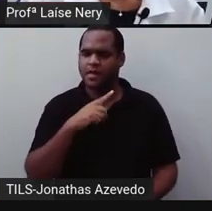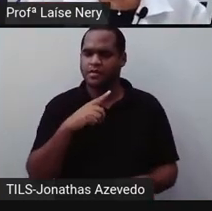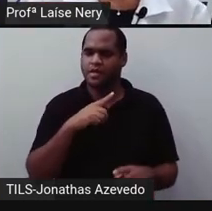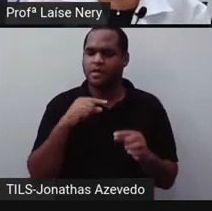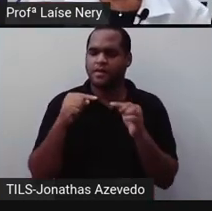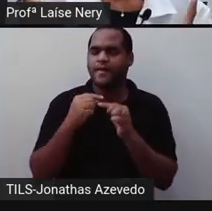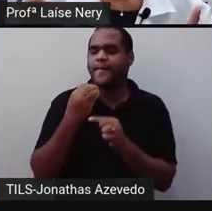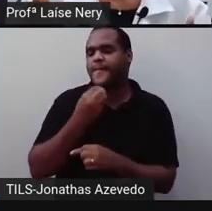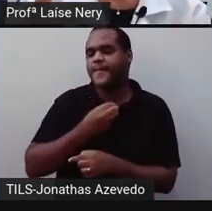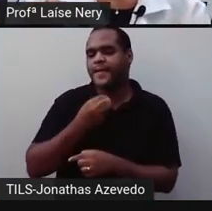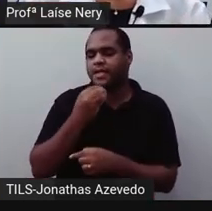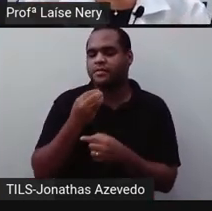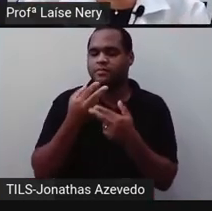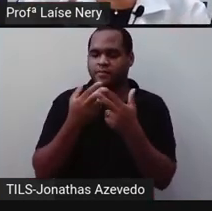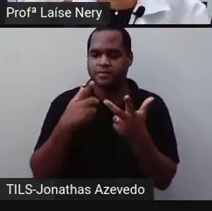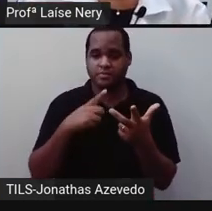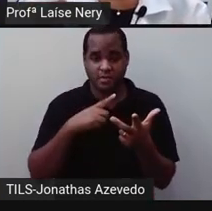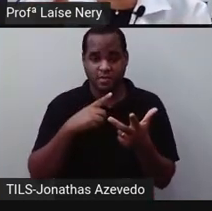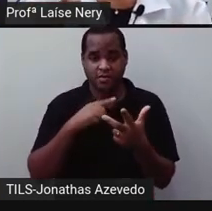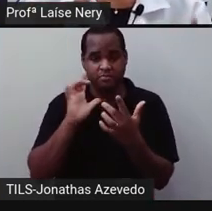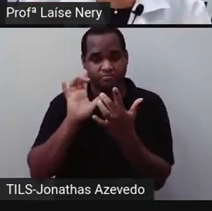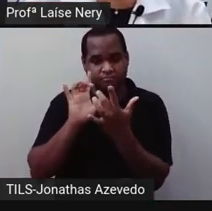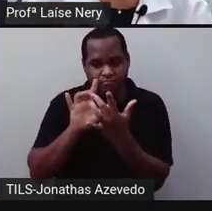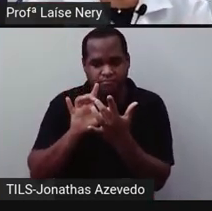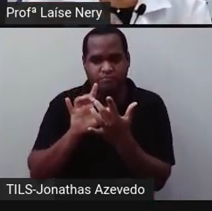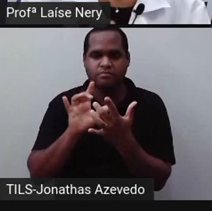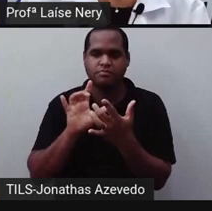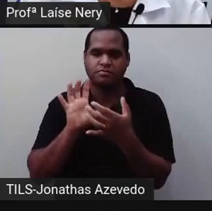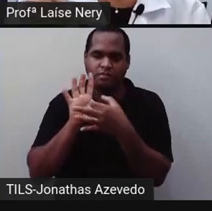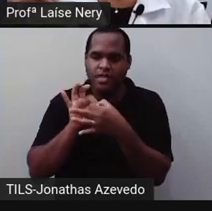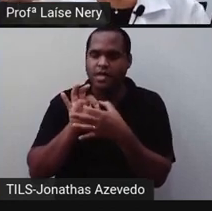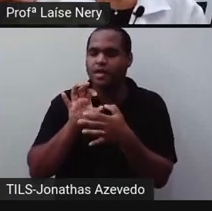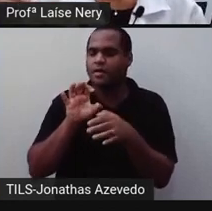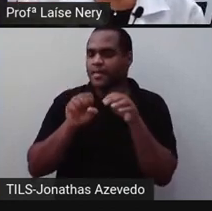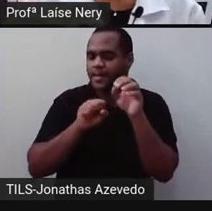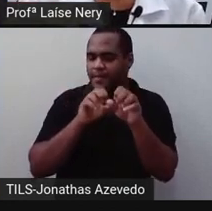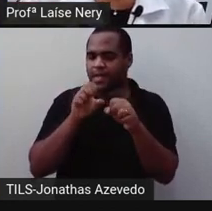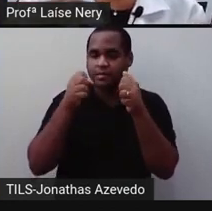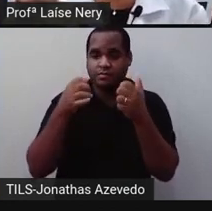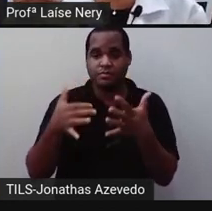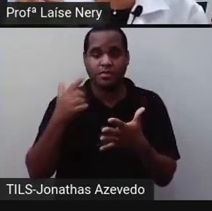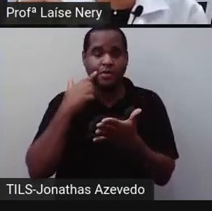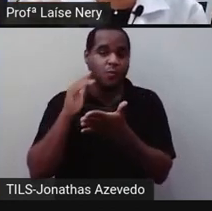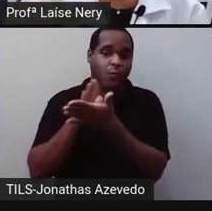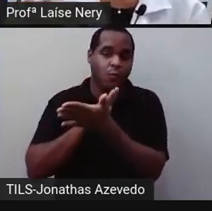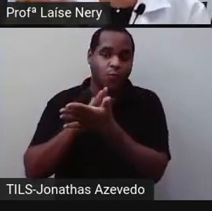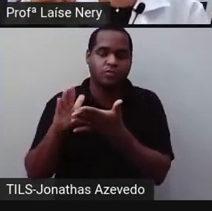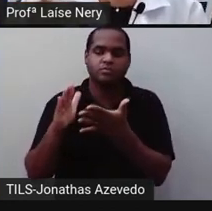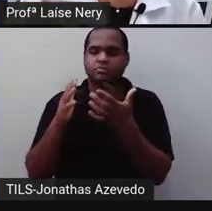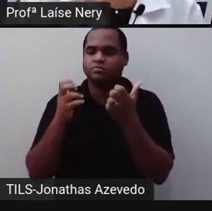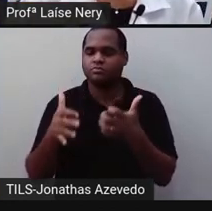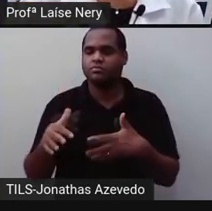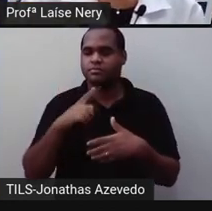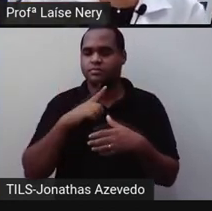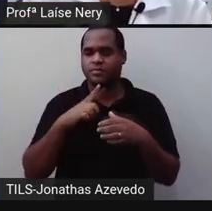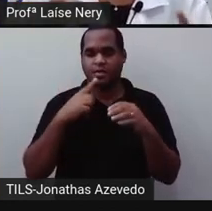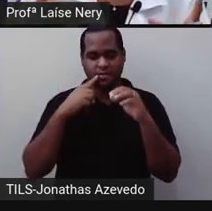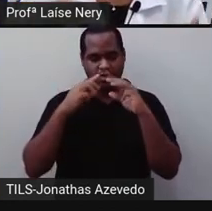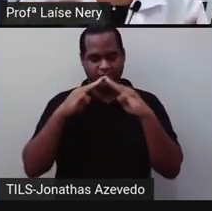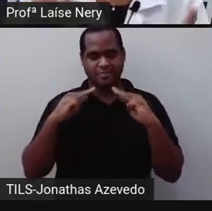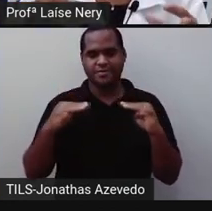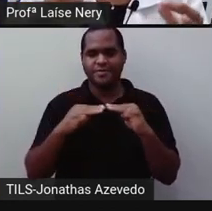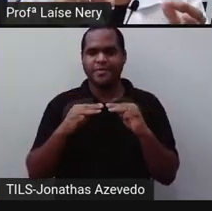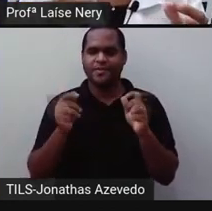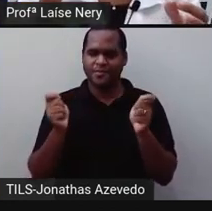a oportunidade de entrar em contato, de pegar algum objeto que tenha o formato parecido com esse,